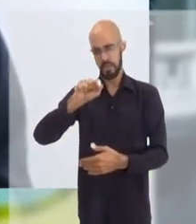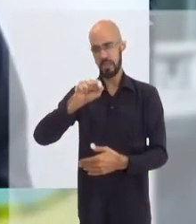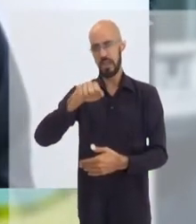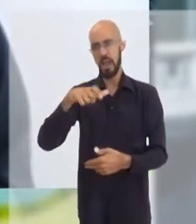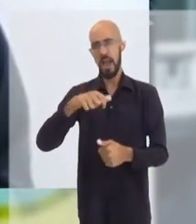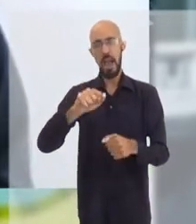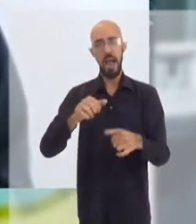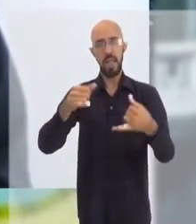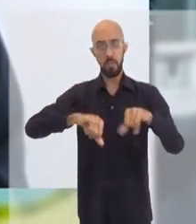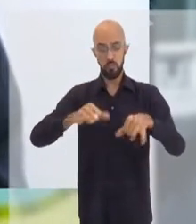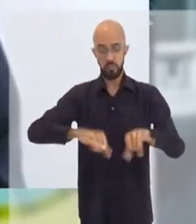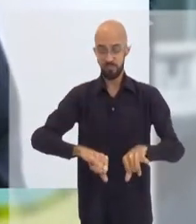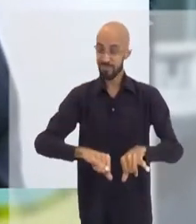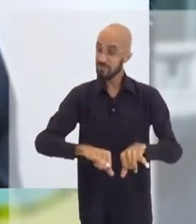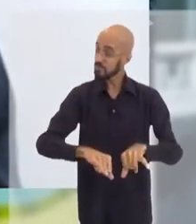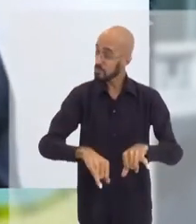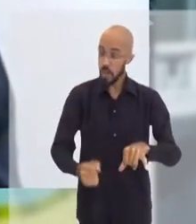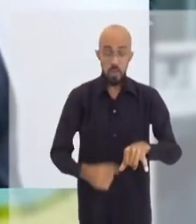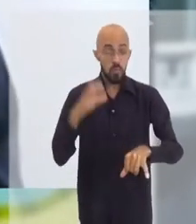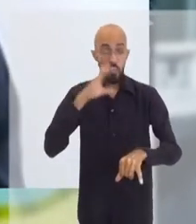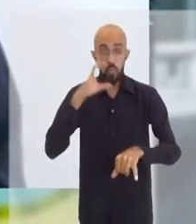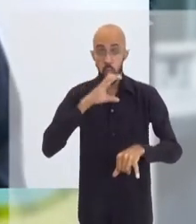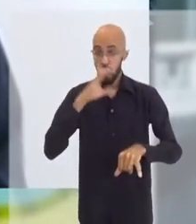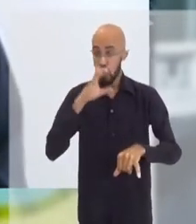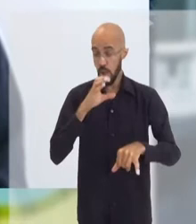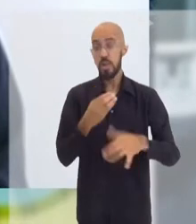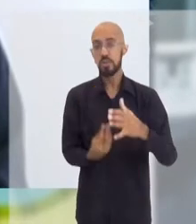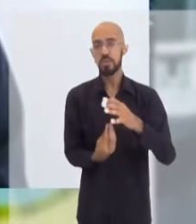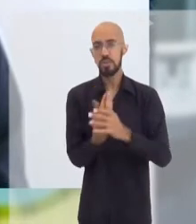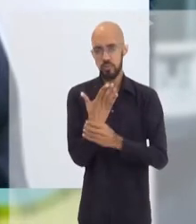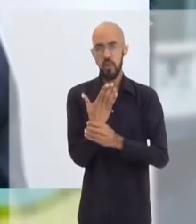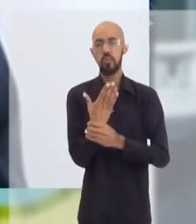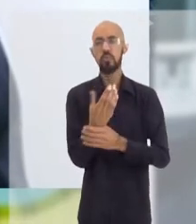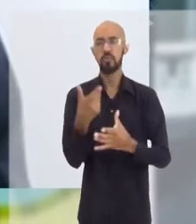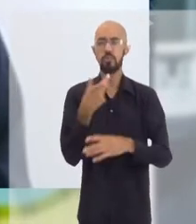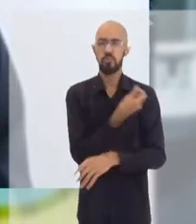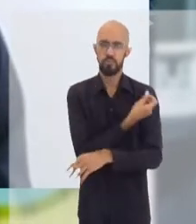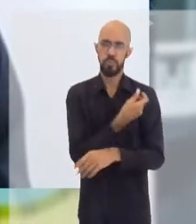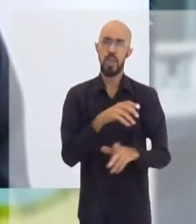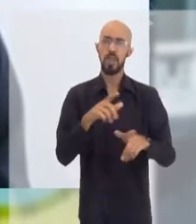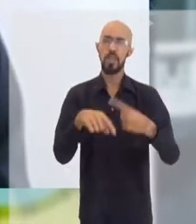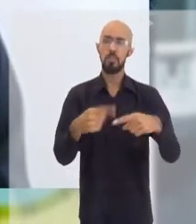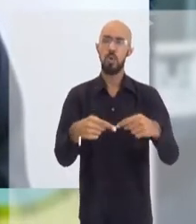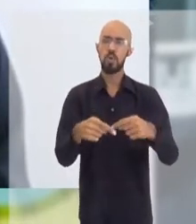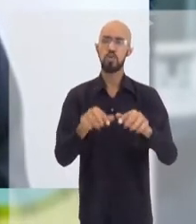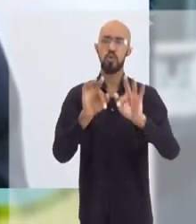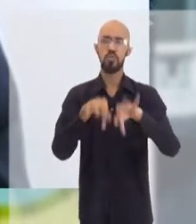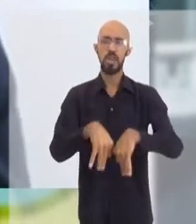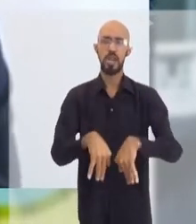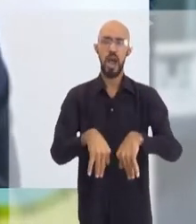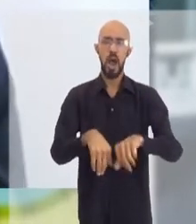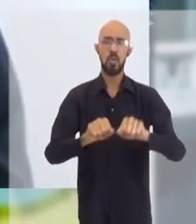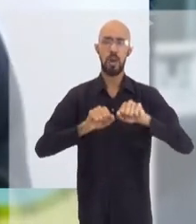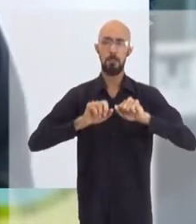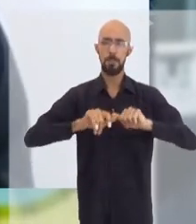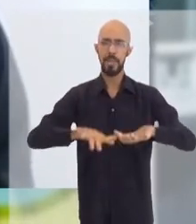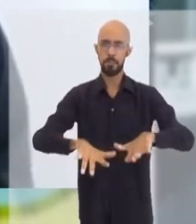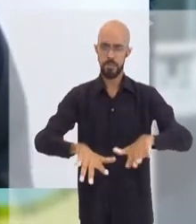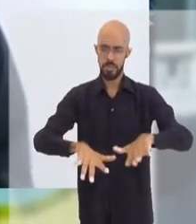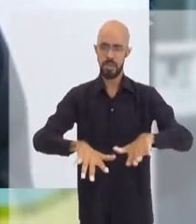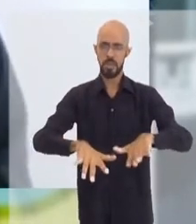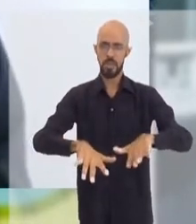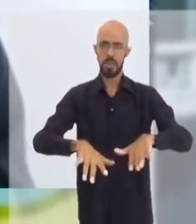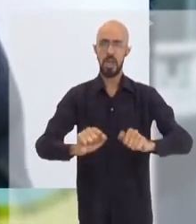farmacêutica correu para desenvolver uma vacina com essa tecnologia. O fim da epidemia do SARS desacelerou esse